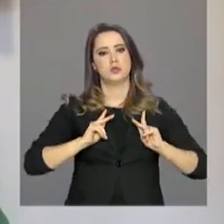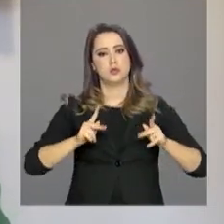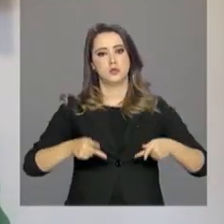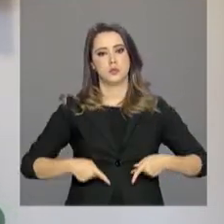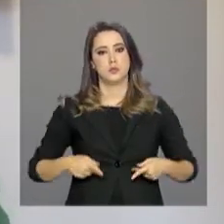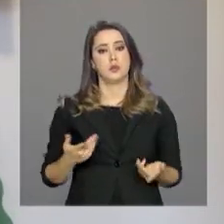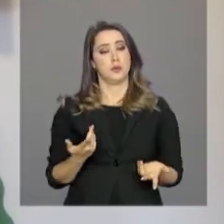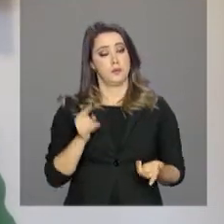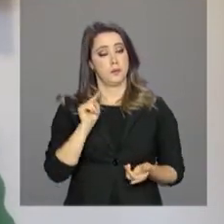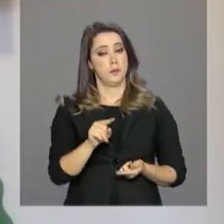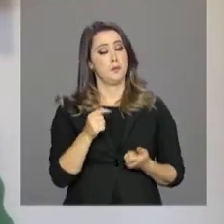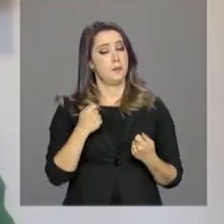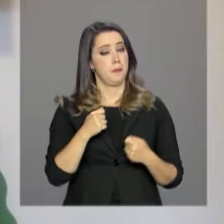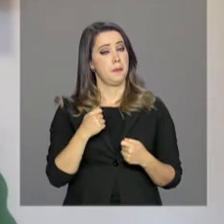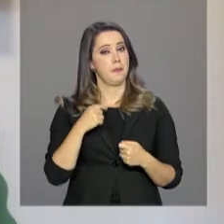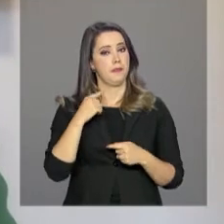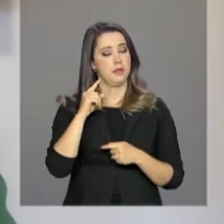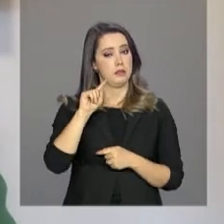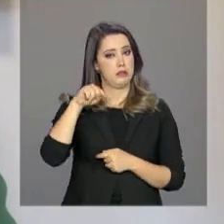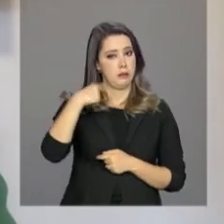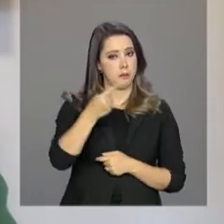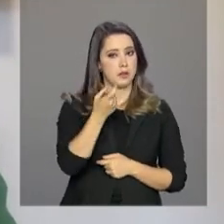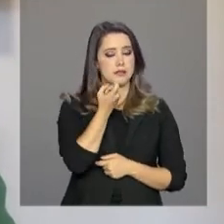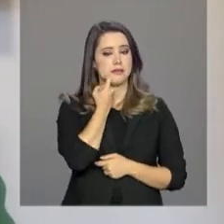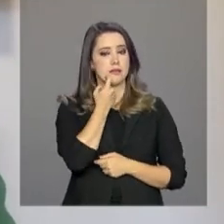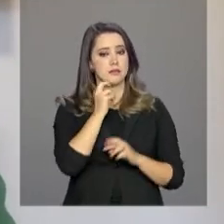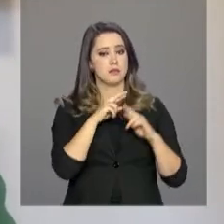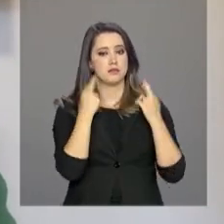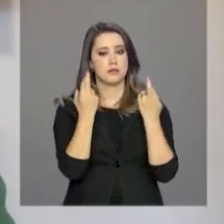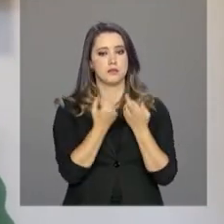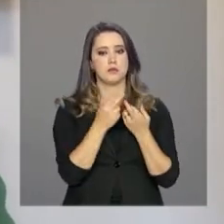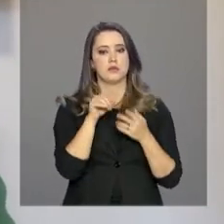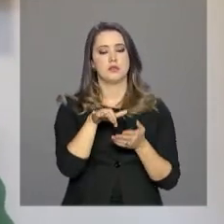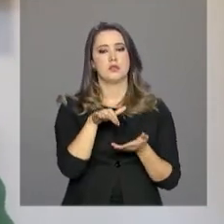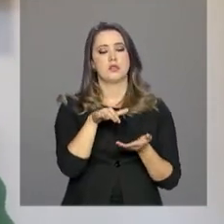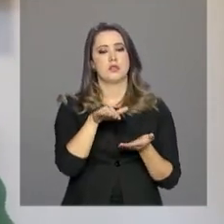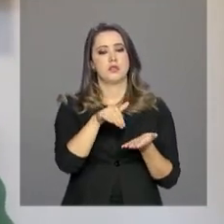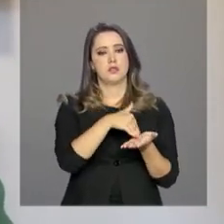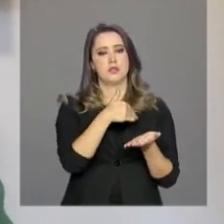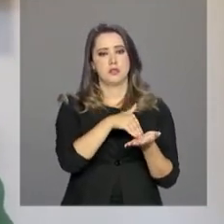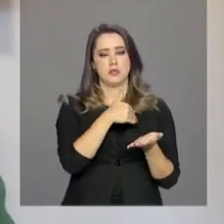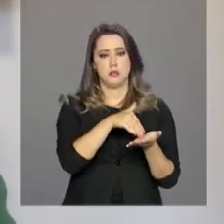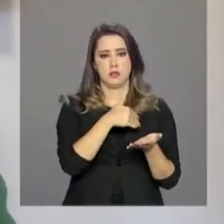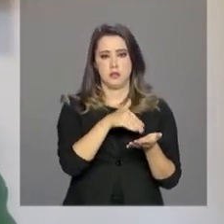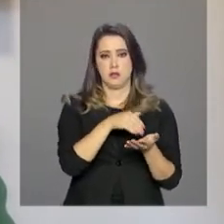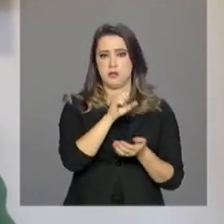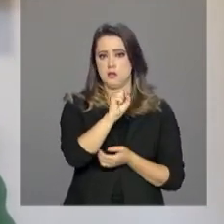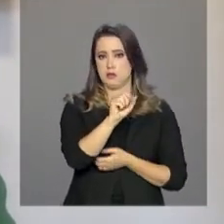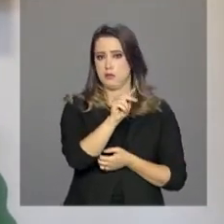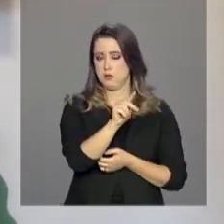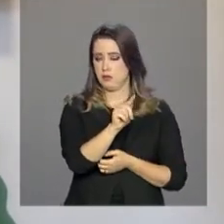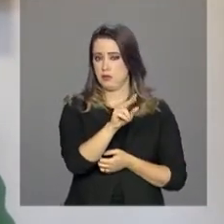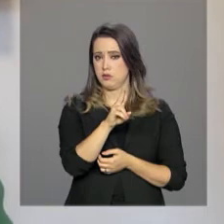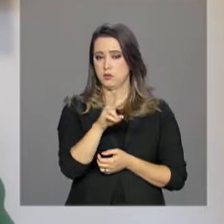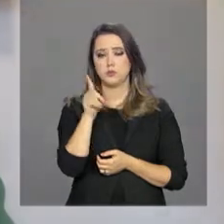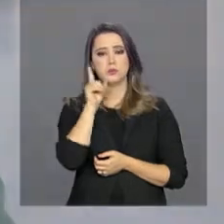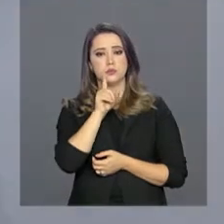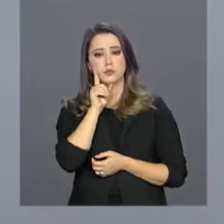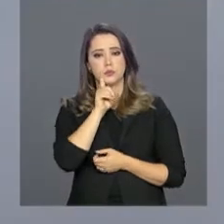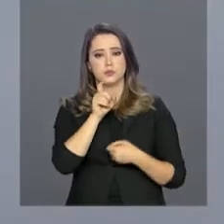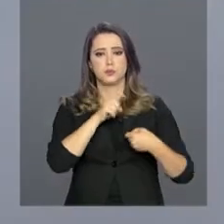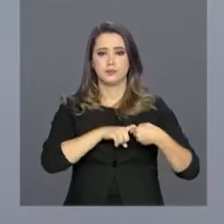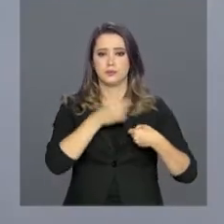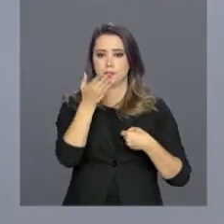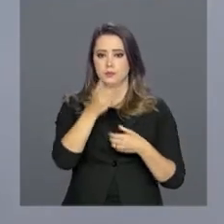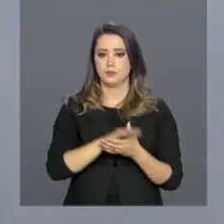assunto de novo. Na sexta-feira, ele se reúne com o secretário-geral da Organização dos Estados Americanos, Luiz Almagro. Volto com você no estúdio,